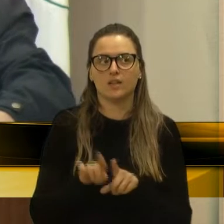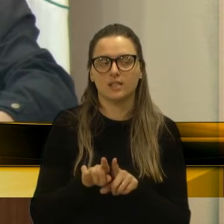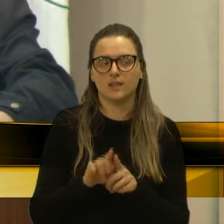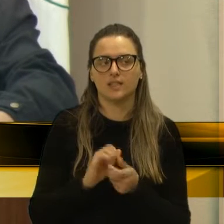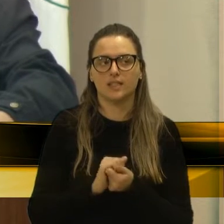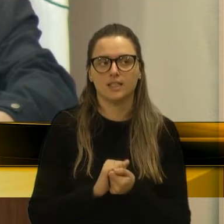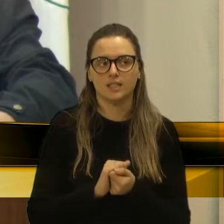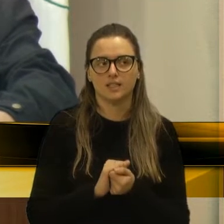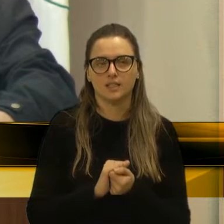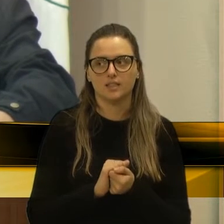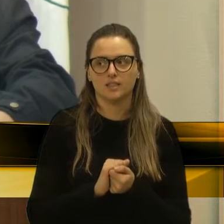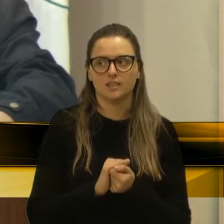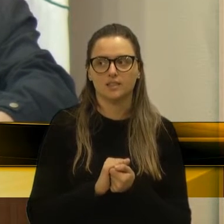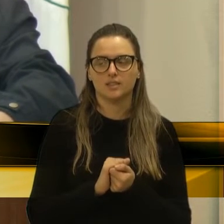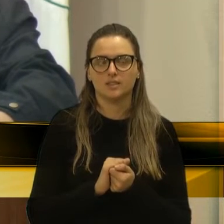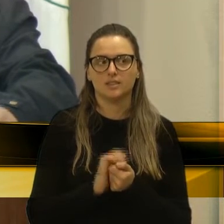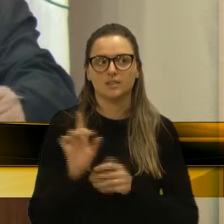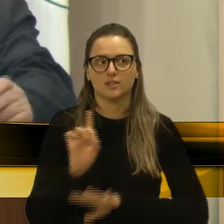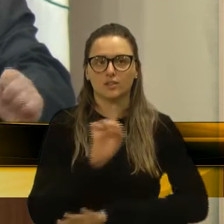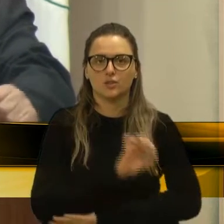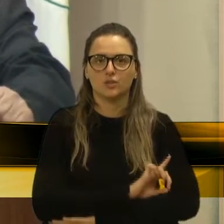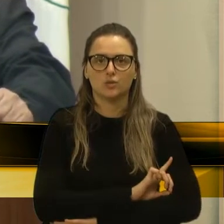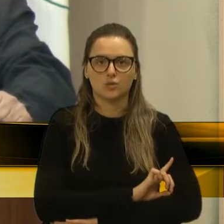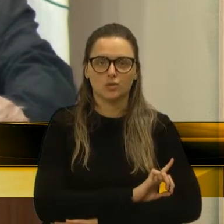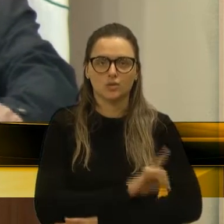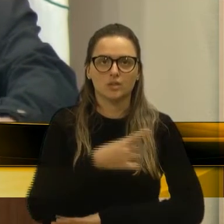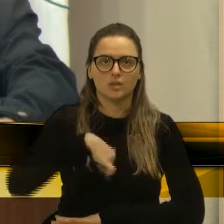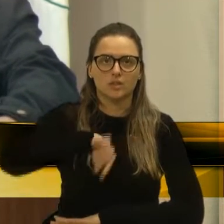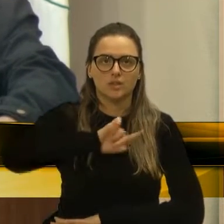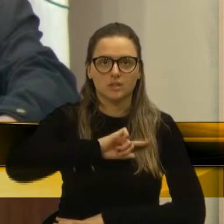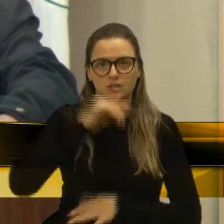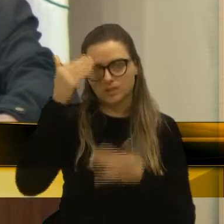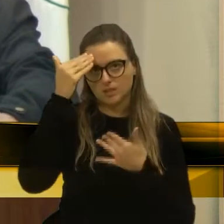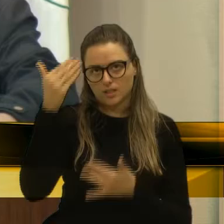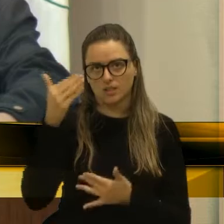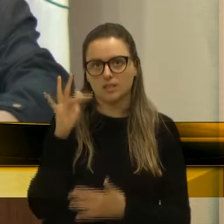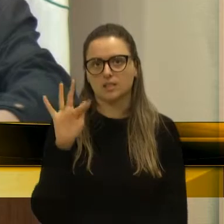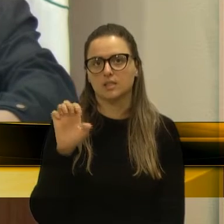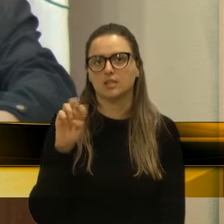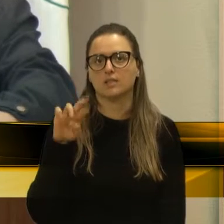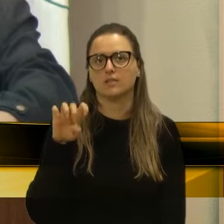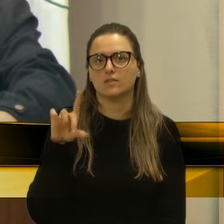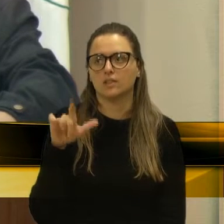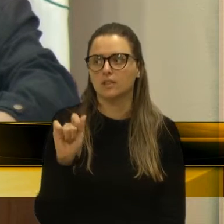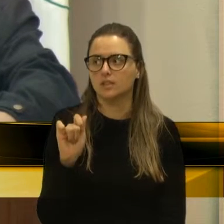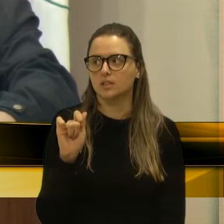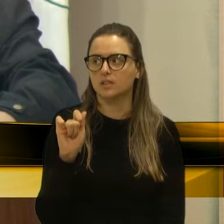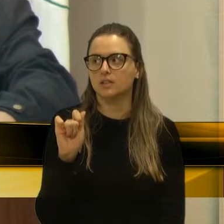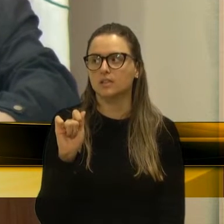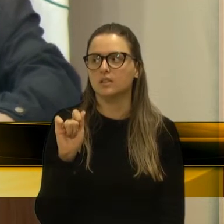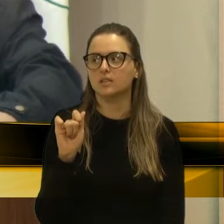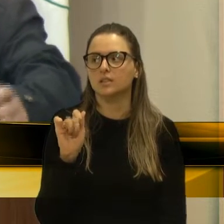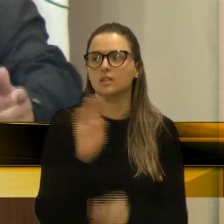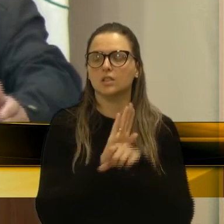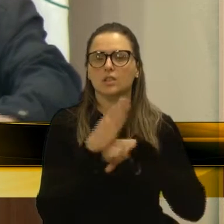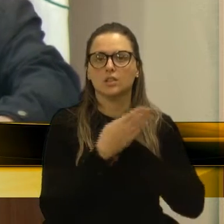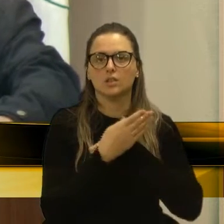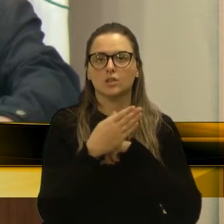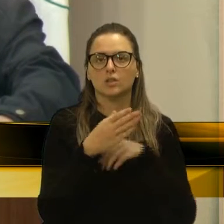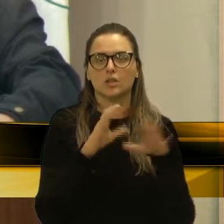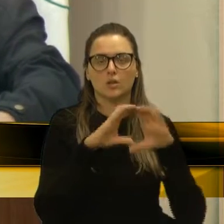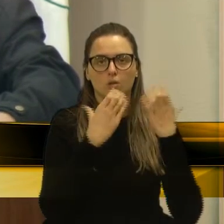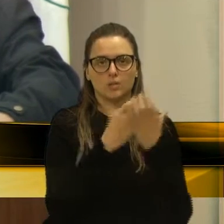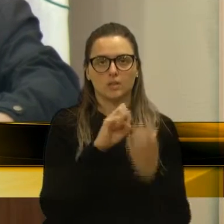terra, e nesse dia, então, fizemos, agradecemos mais uma vez, a Fernanda Cavalheiro, lá de Santa Bárbara, que nos